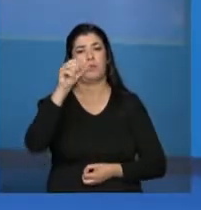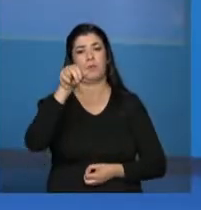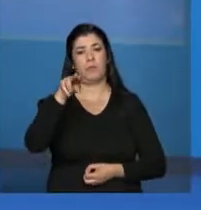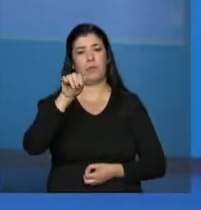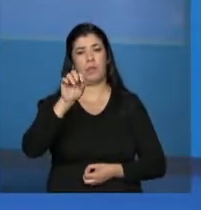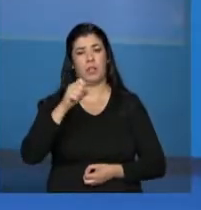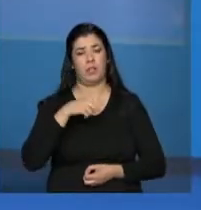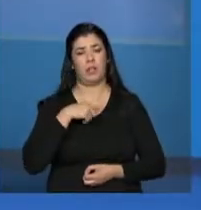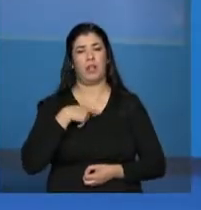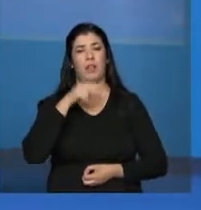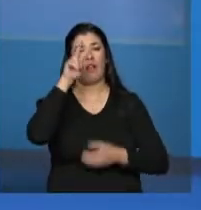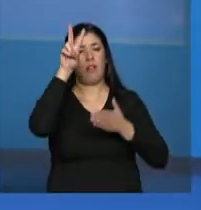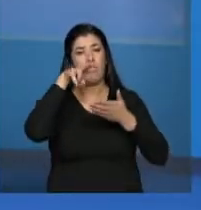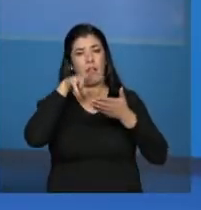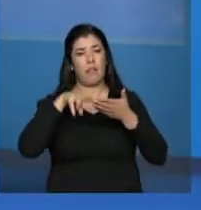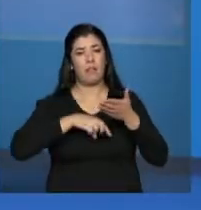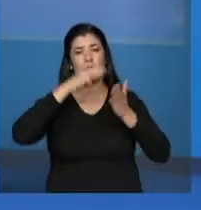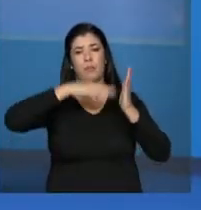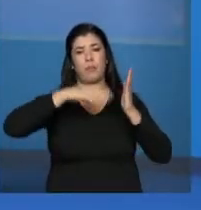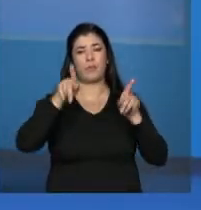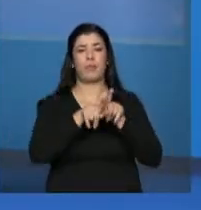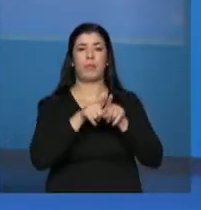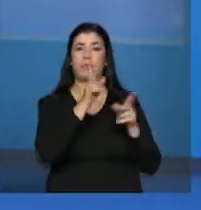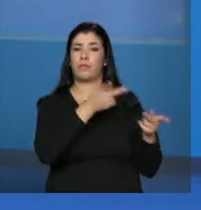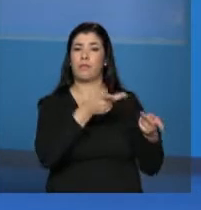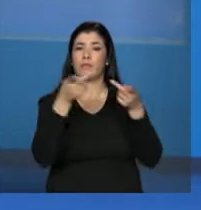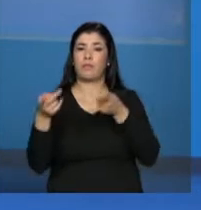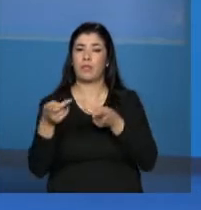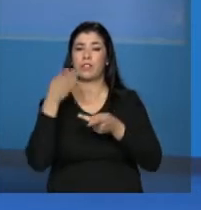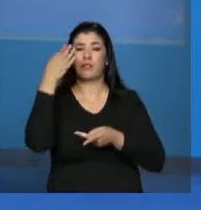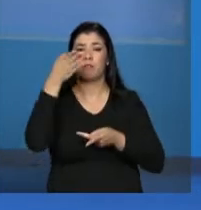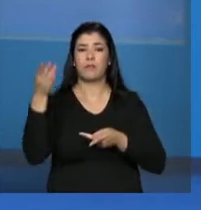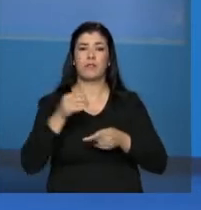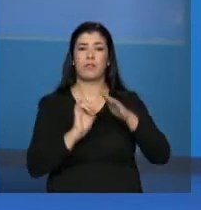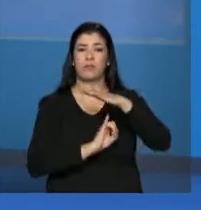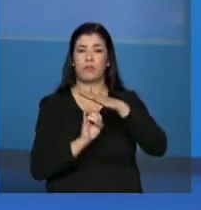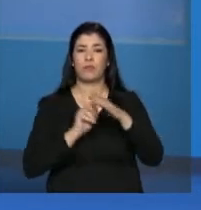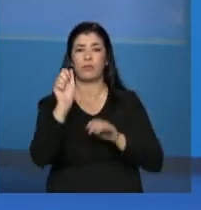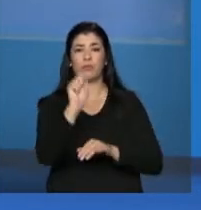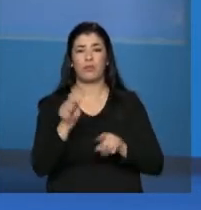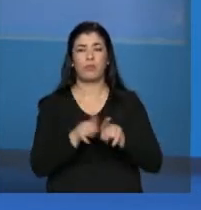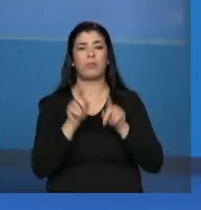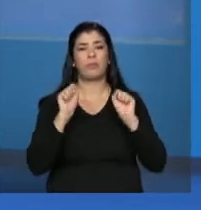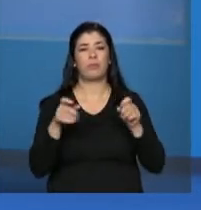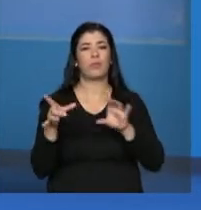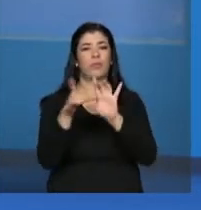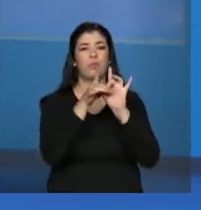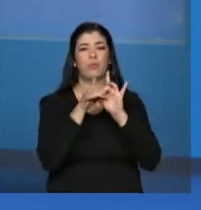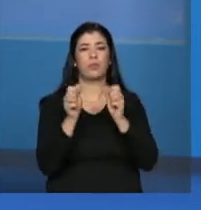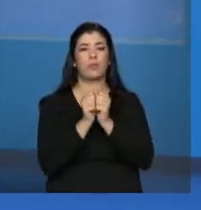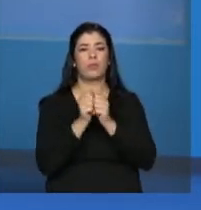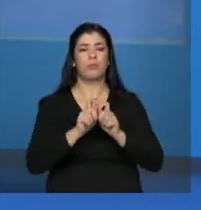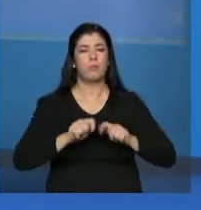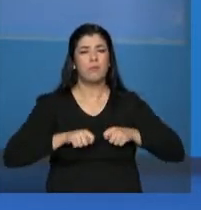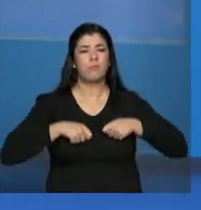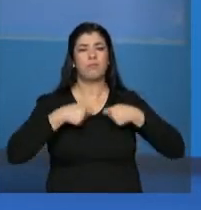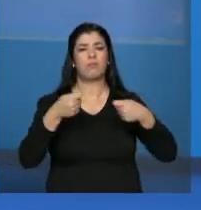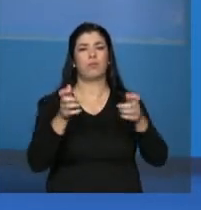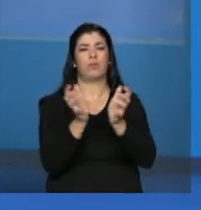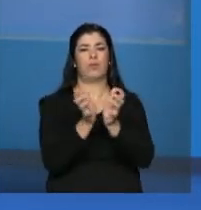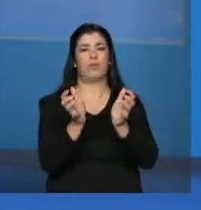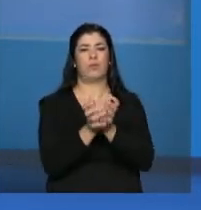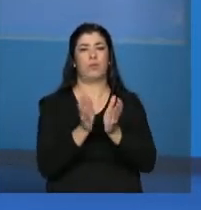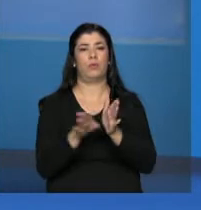que agendem as visitas, que estejam em contato com as organizações, para que a gente possa, de uma maneira coletiva, num esforço coletivo,